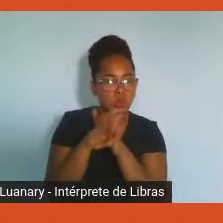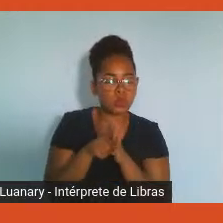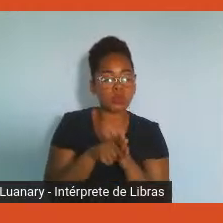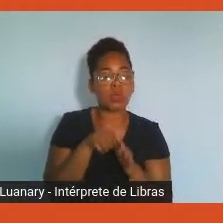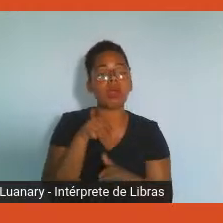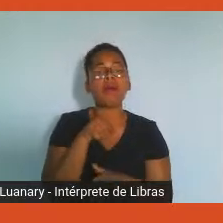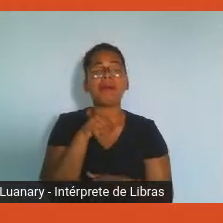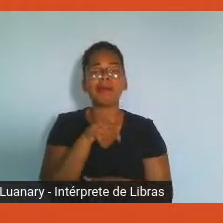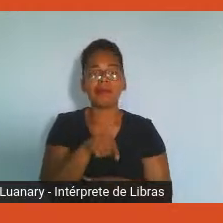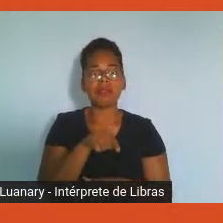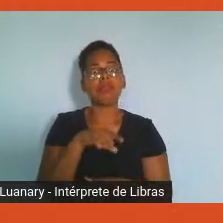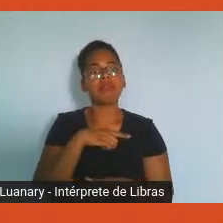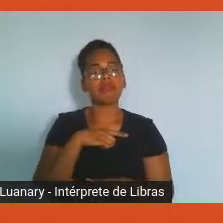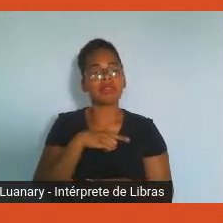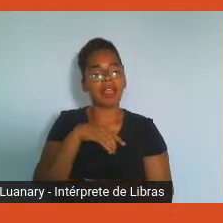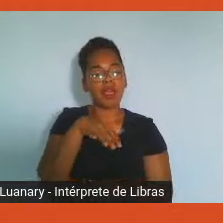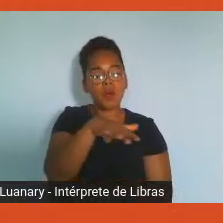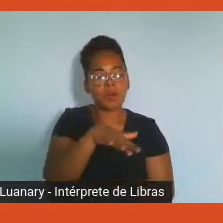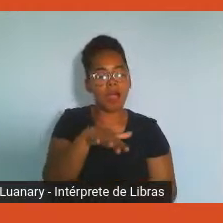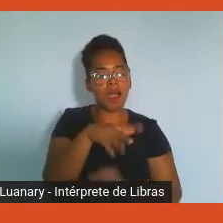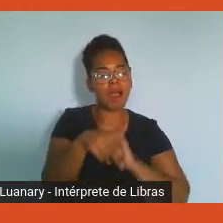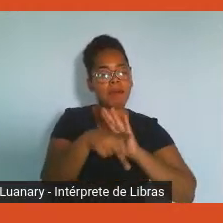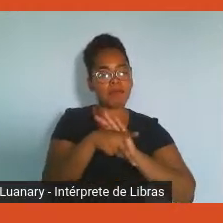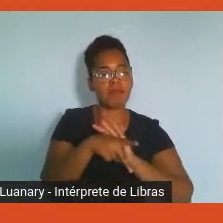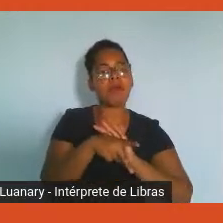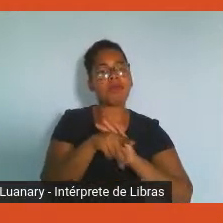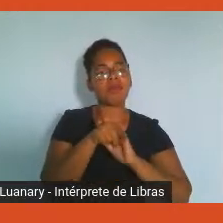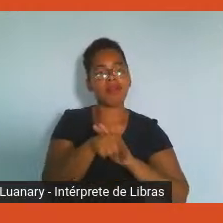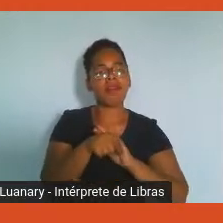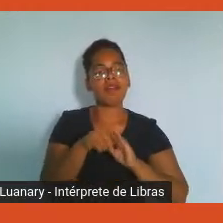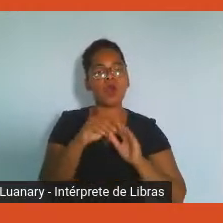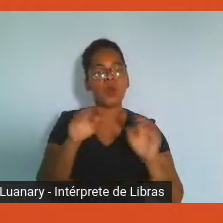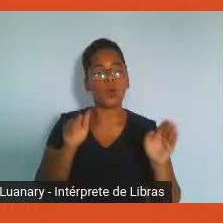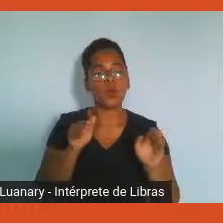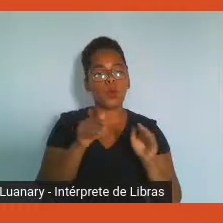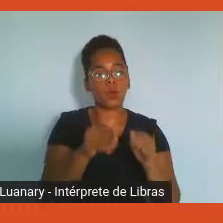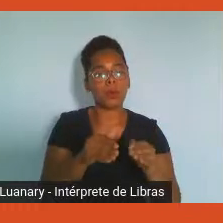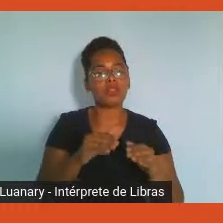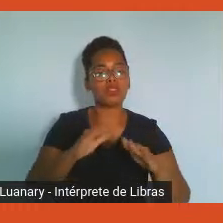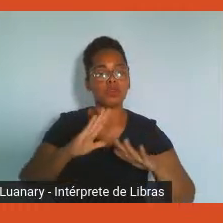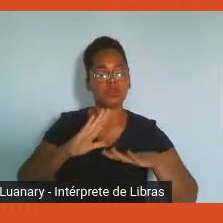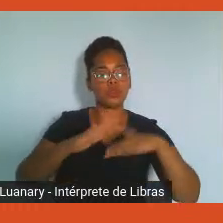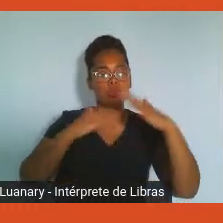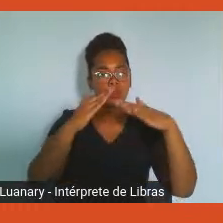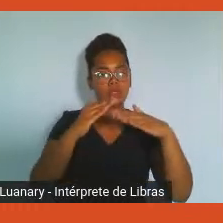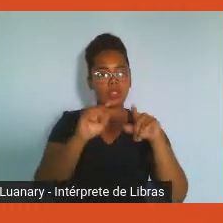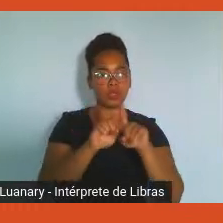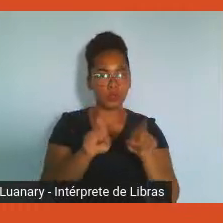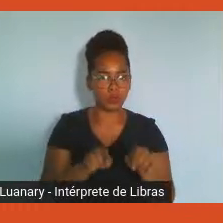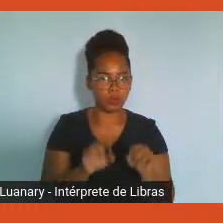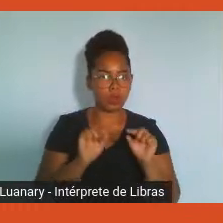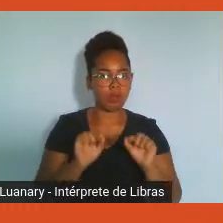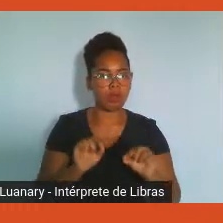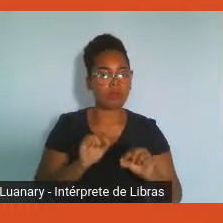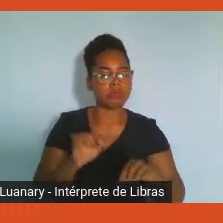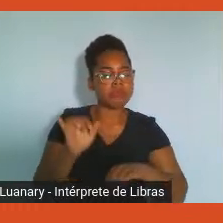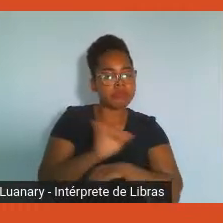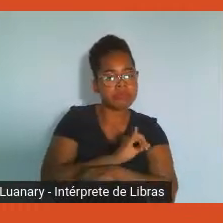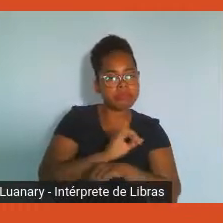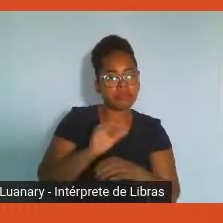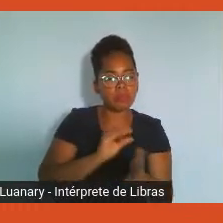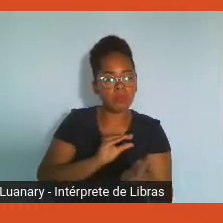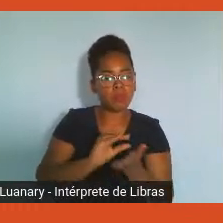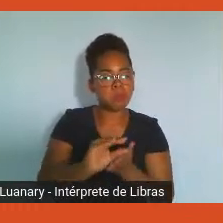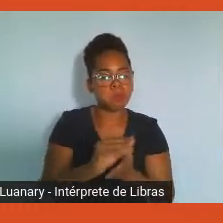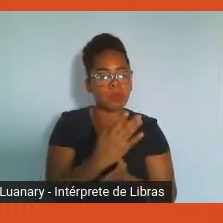funcionário. O benefício que eles escolheram de ação é fornecer 400 reais por mês para ser gasto pelo funcionário